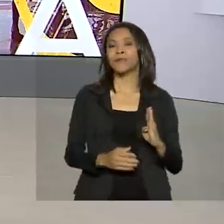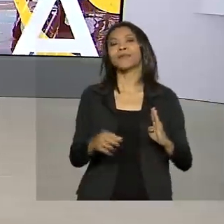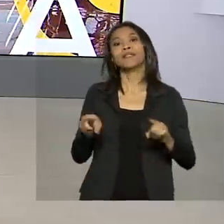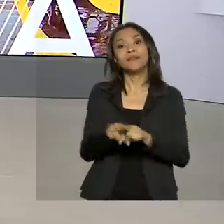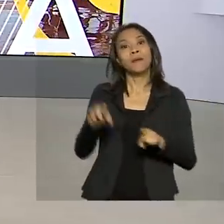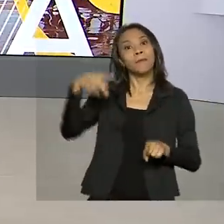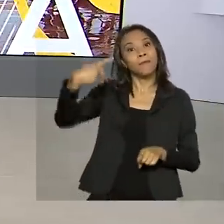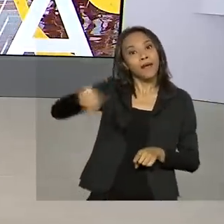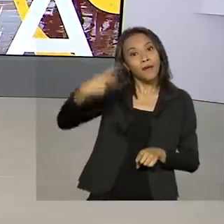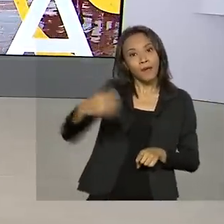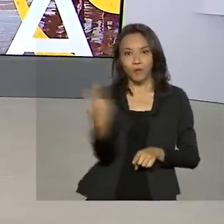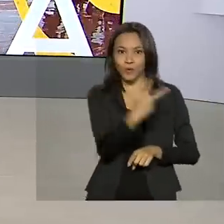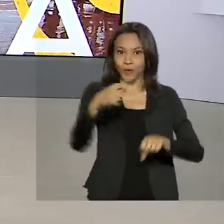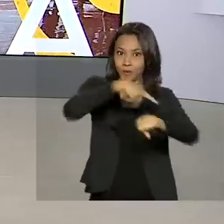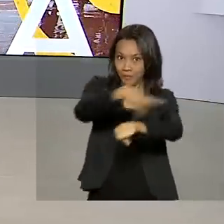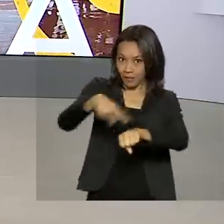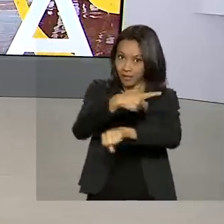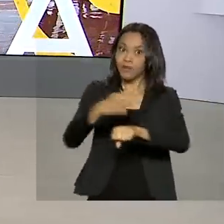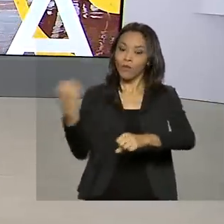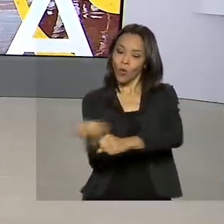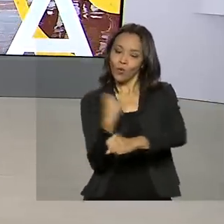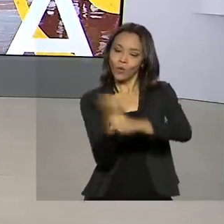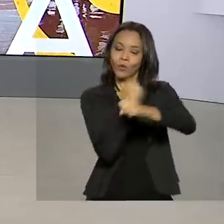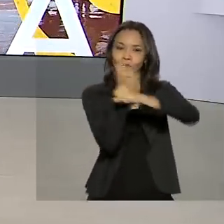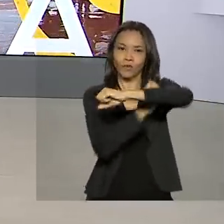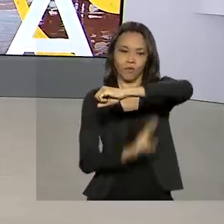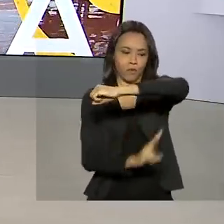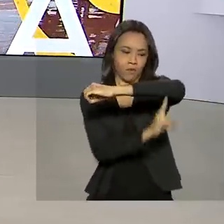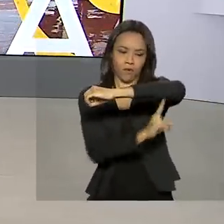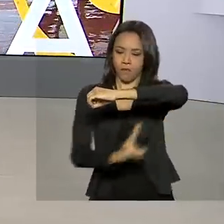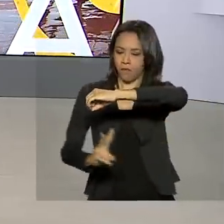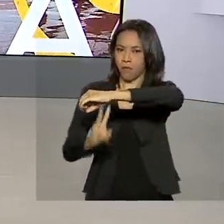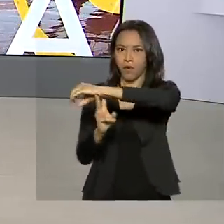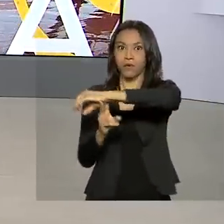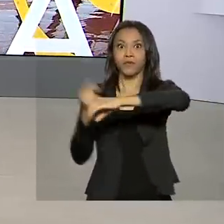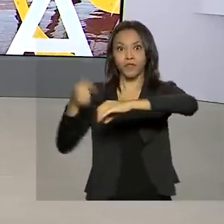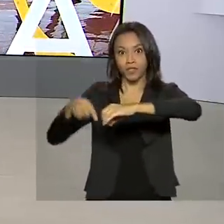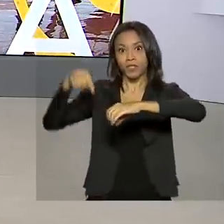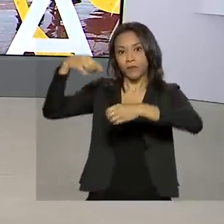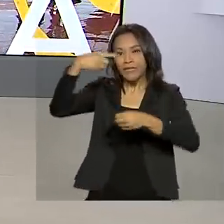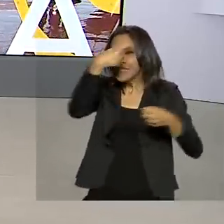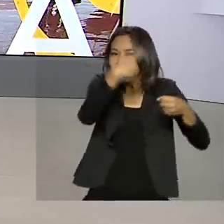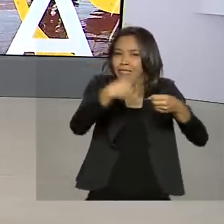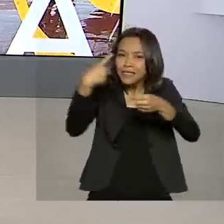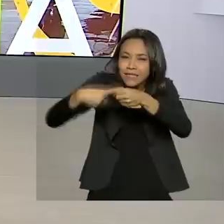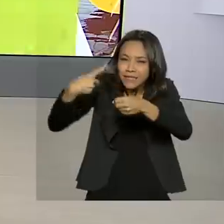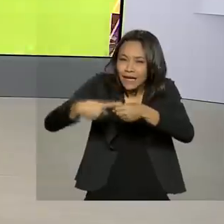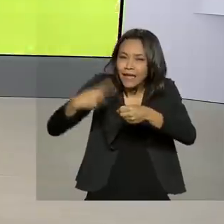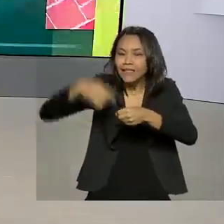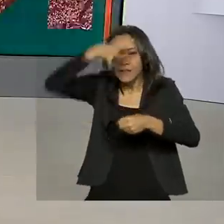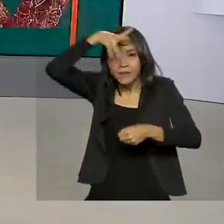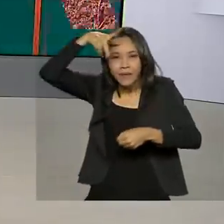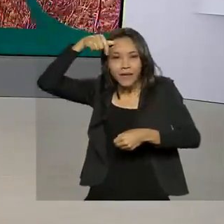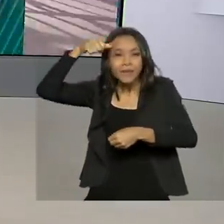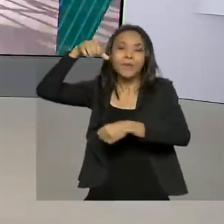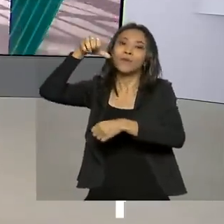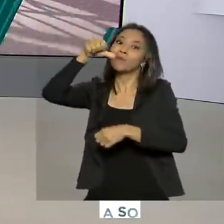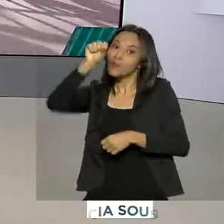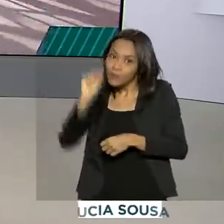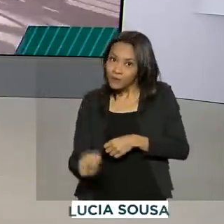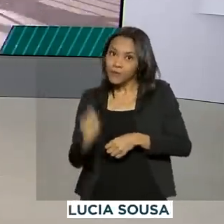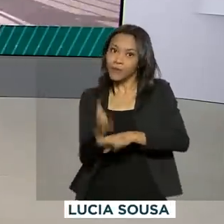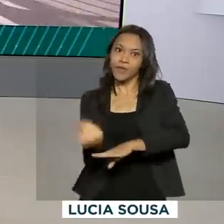terceira ponte de integração entre os dois países. A obra vai ligar Porto Murtinho, no Mato Grosso do Sul, a Carmelo